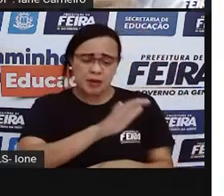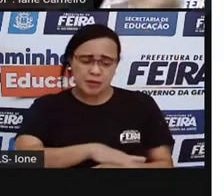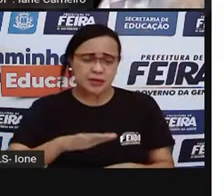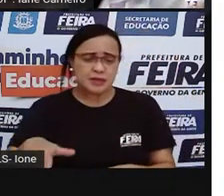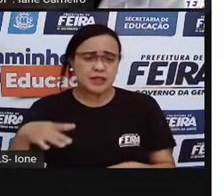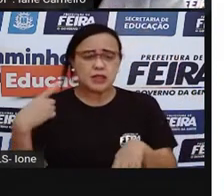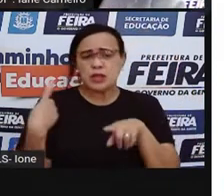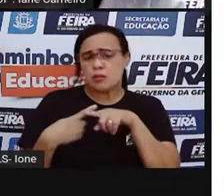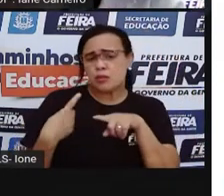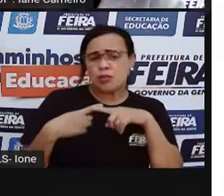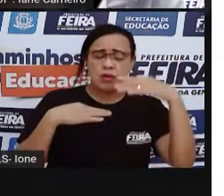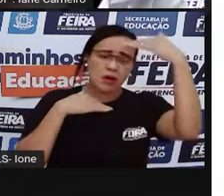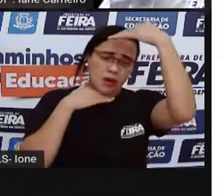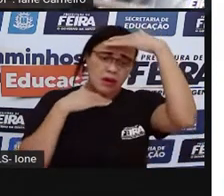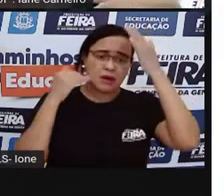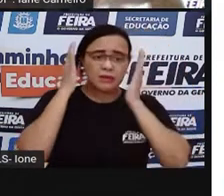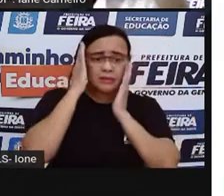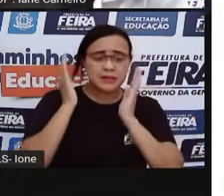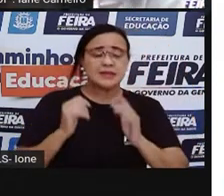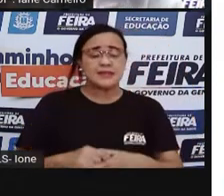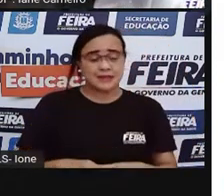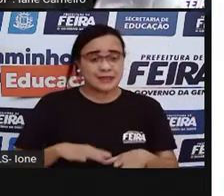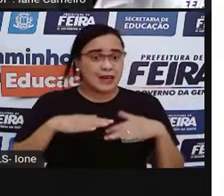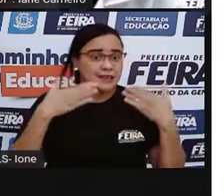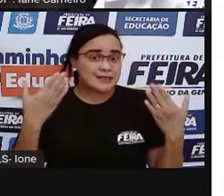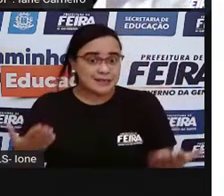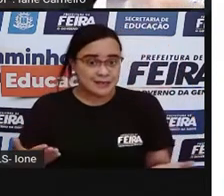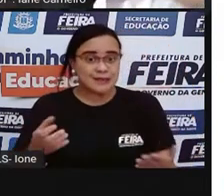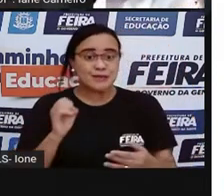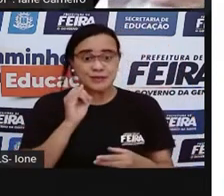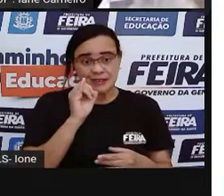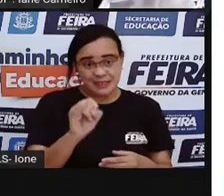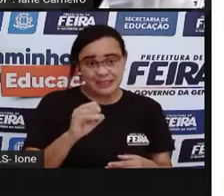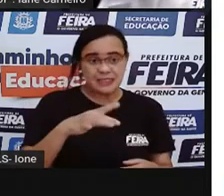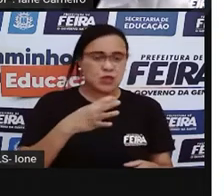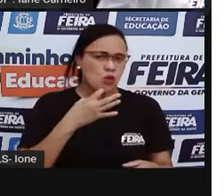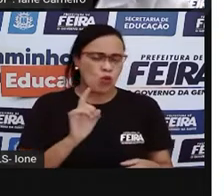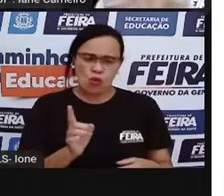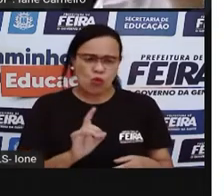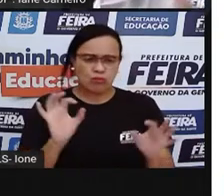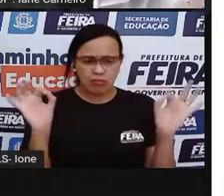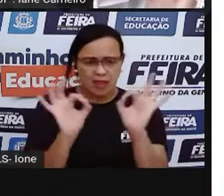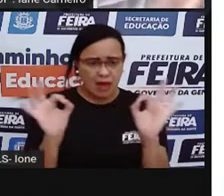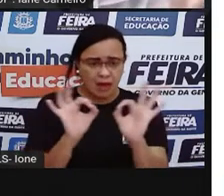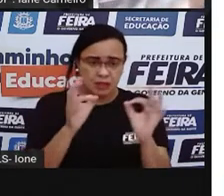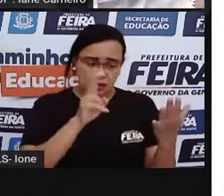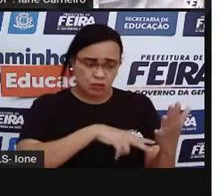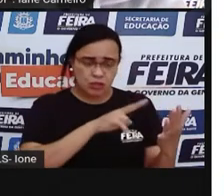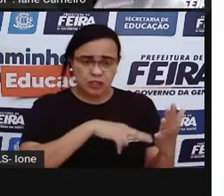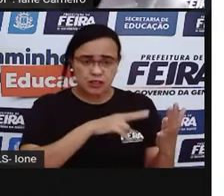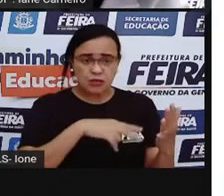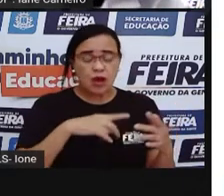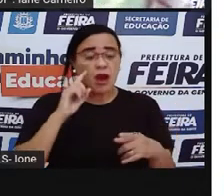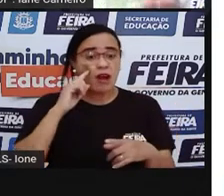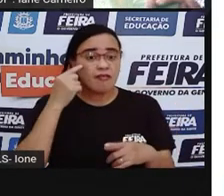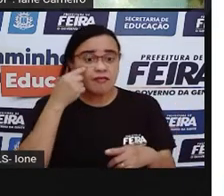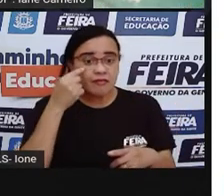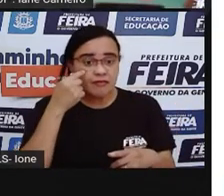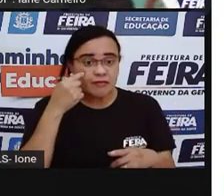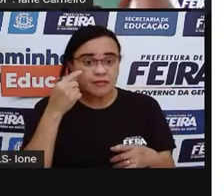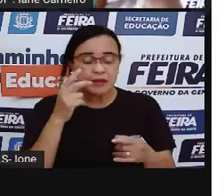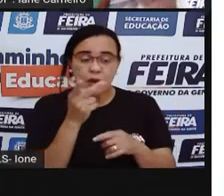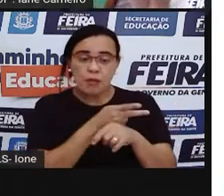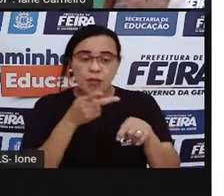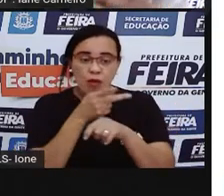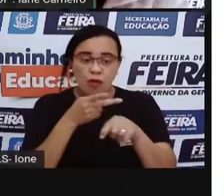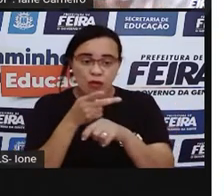que você não conhecer aquele livro, né? Você chegou na biblioteca, pediu a bibliotecária ou a professora, ó, eu quero um livro. Aí